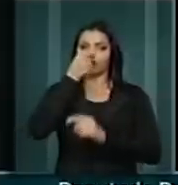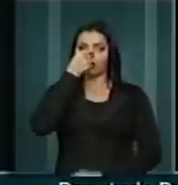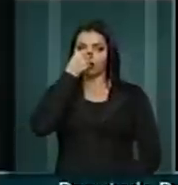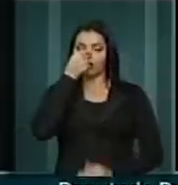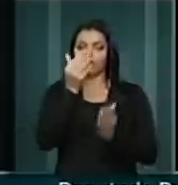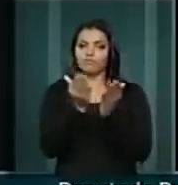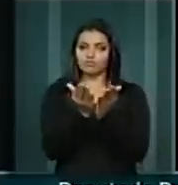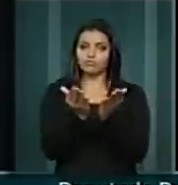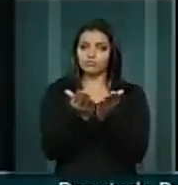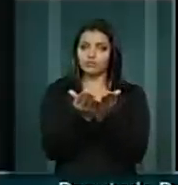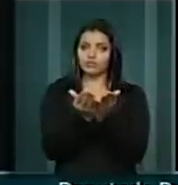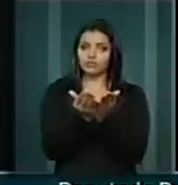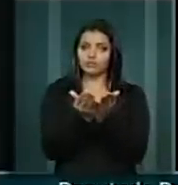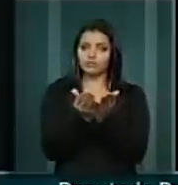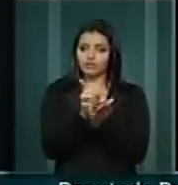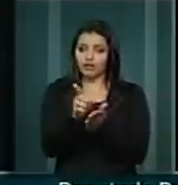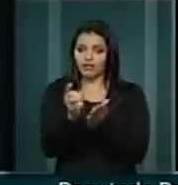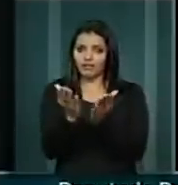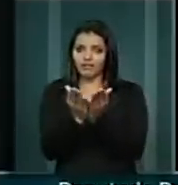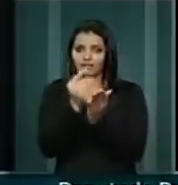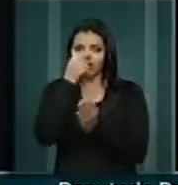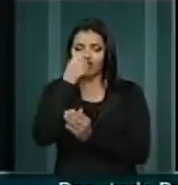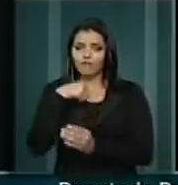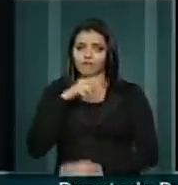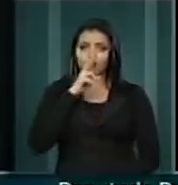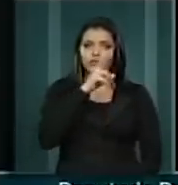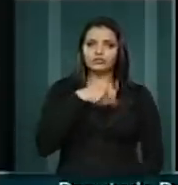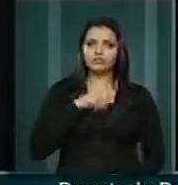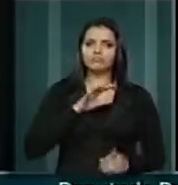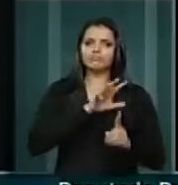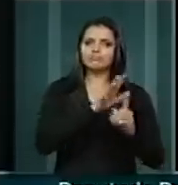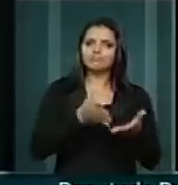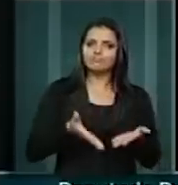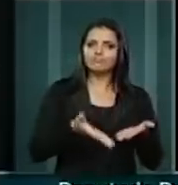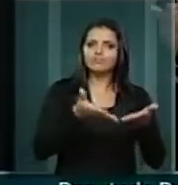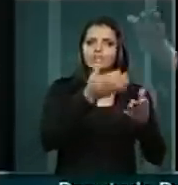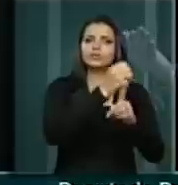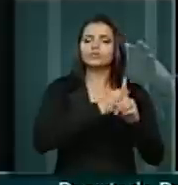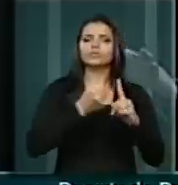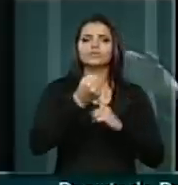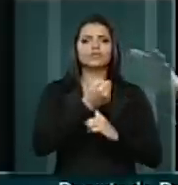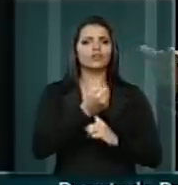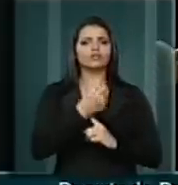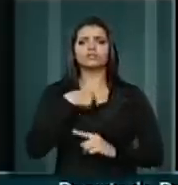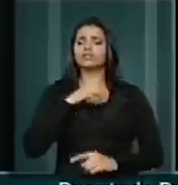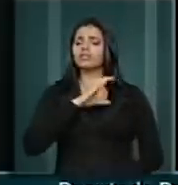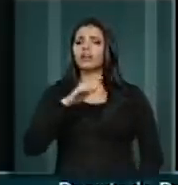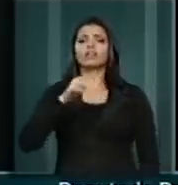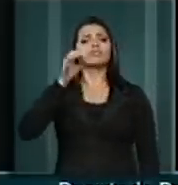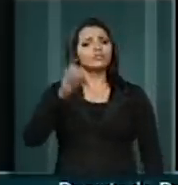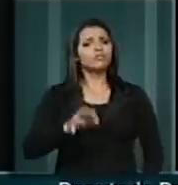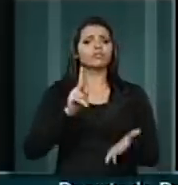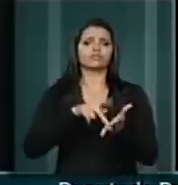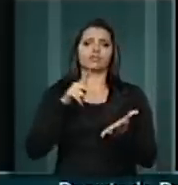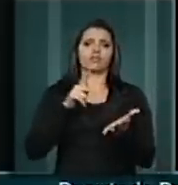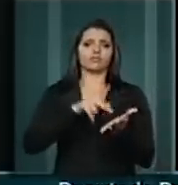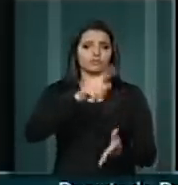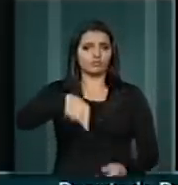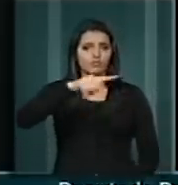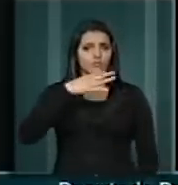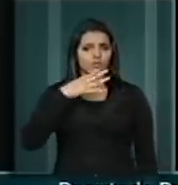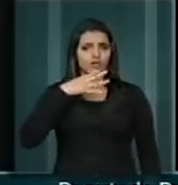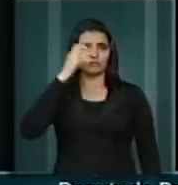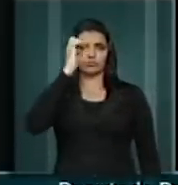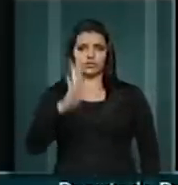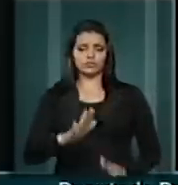evangélicas têm muita força nesses segmentos sociais. Isso é indubitável. Todos que conhecem o Brasil, que